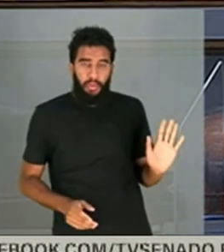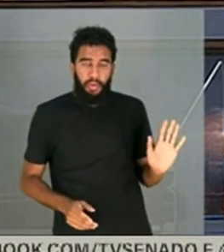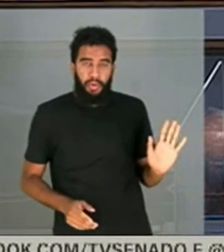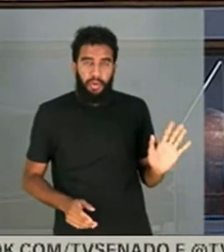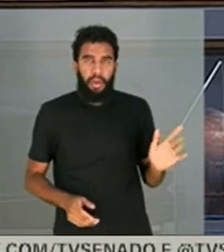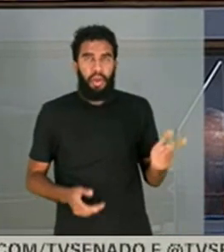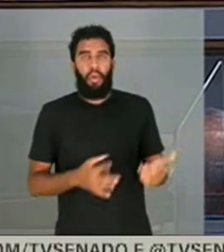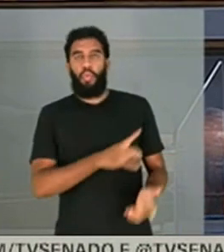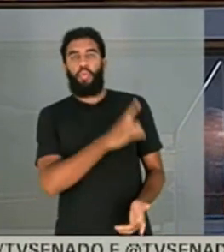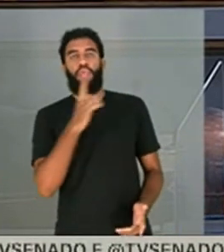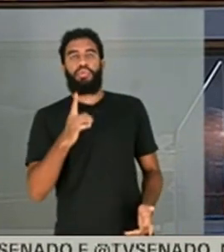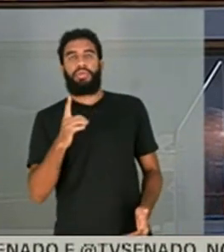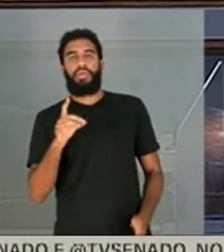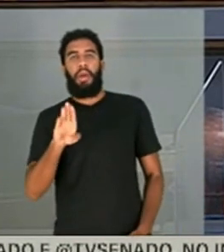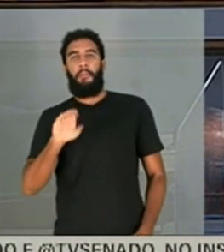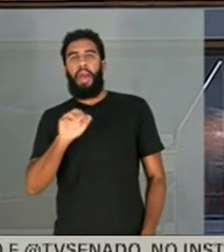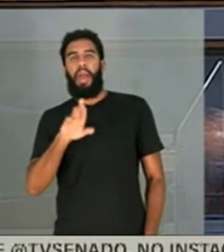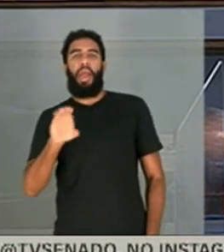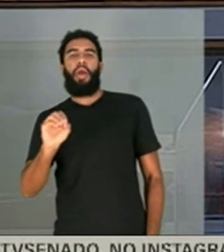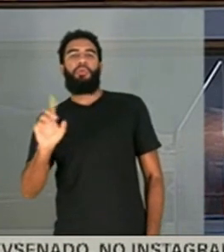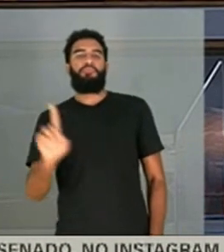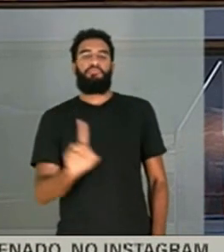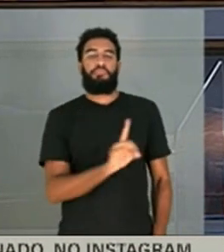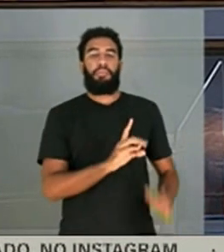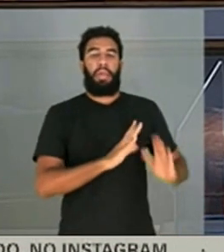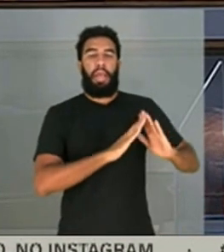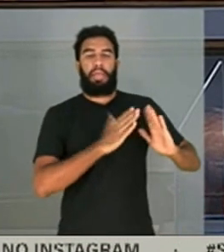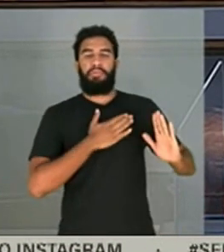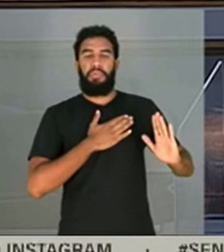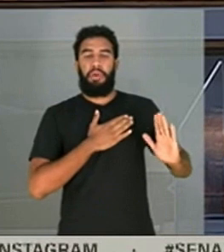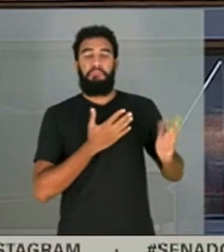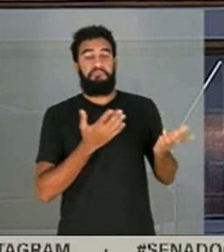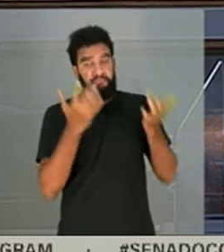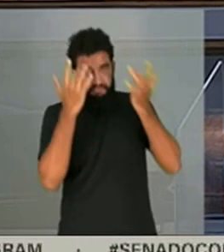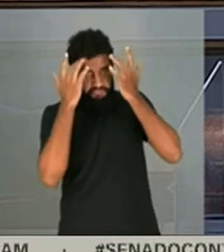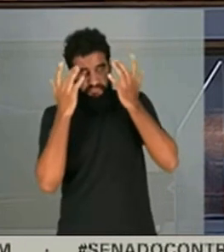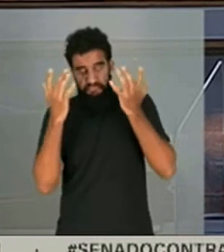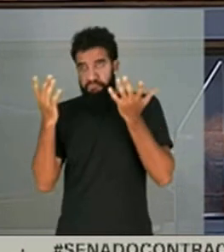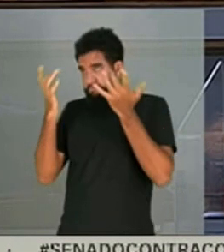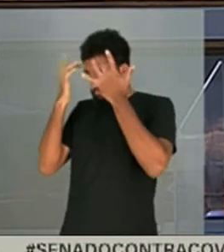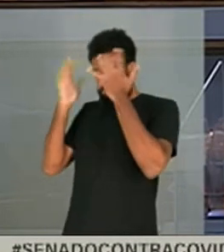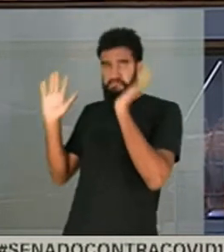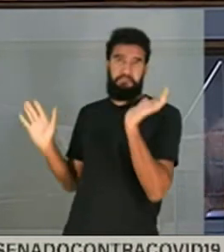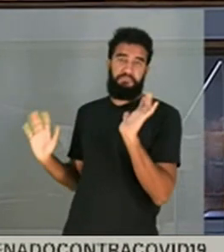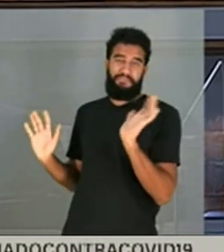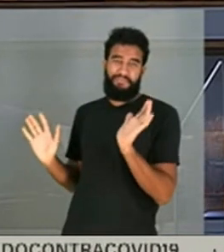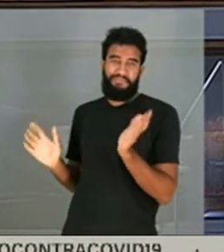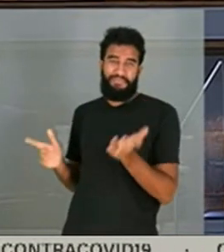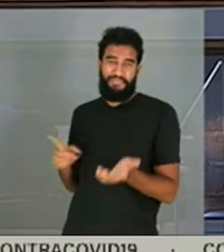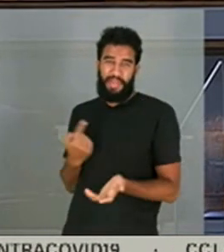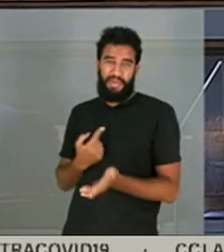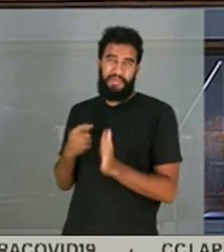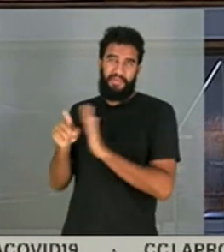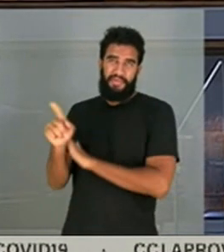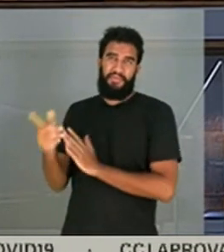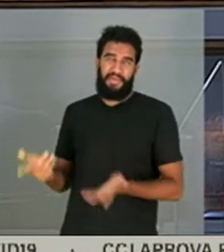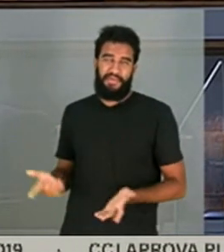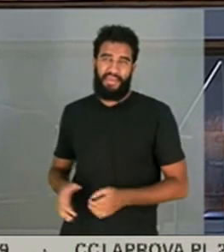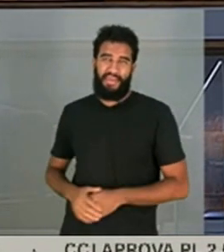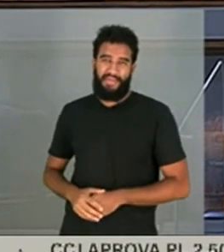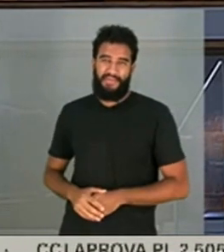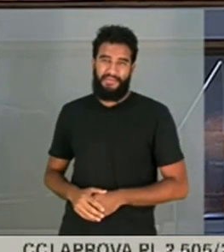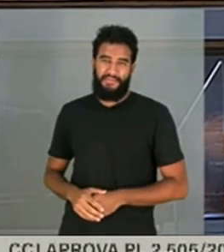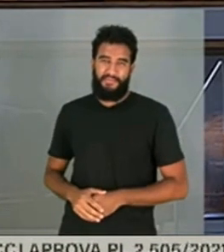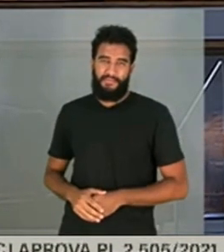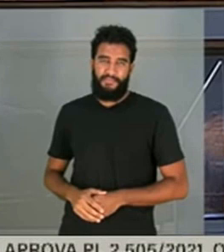dia o Ricardo Barros foi na minha casa? Não. Não sei, sei. É, isso que nós estamos aqui pra saber. esteve com ele hoje, às 6h30